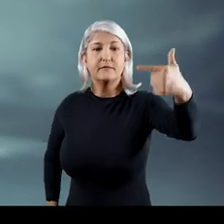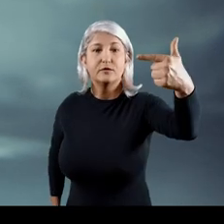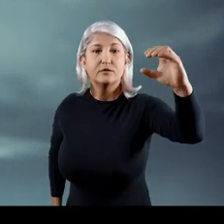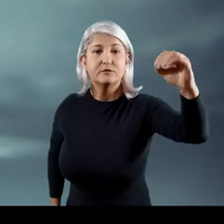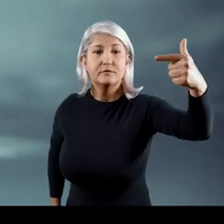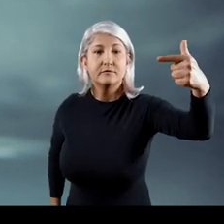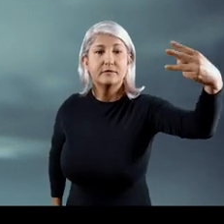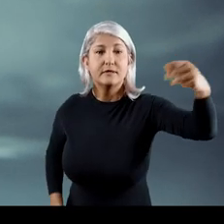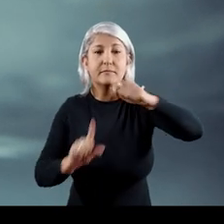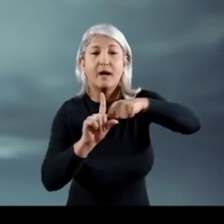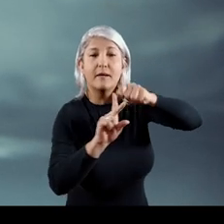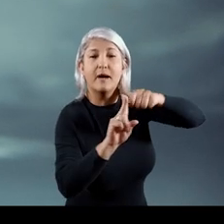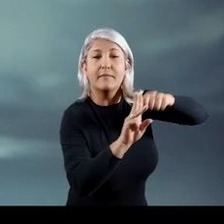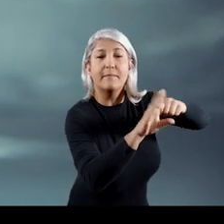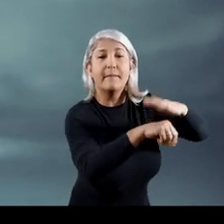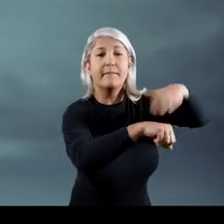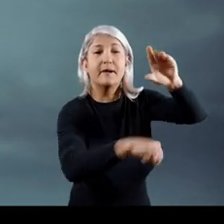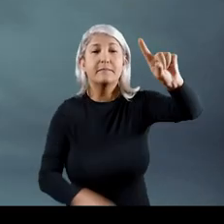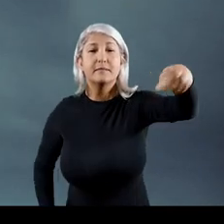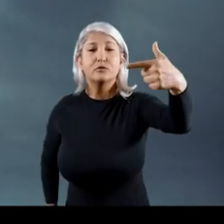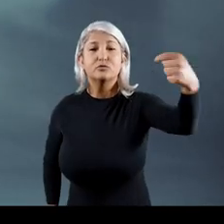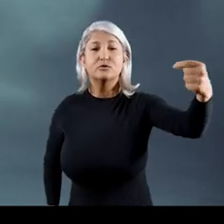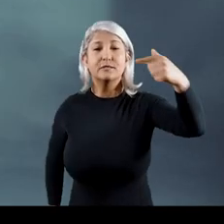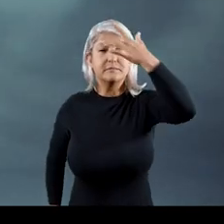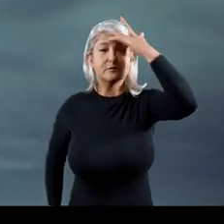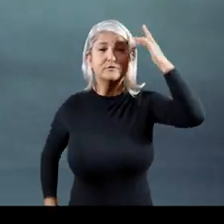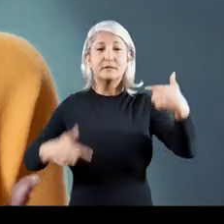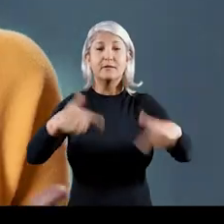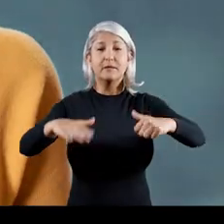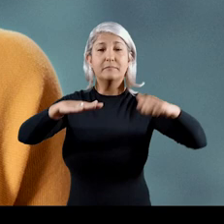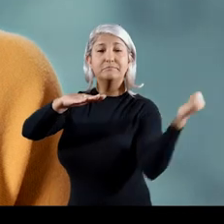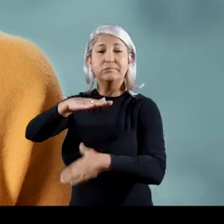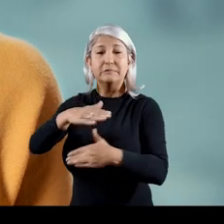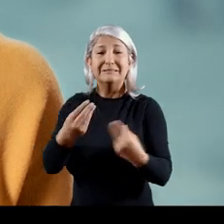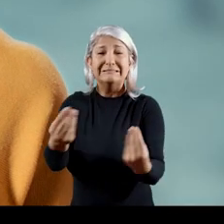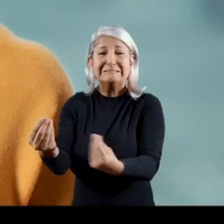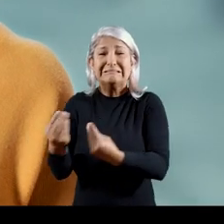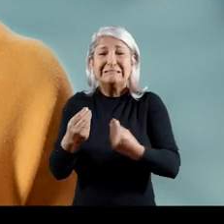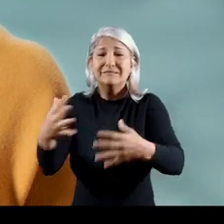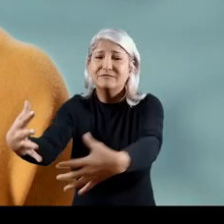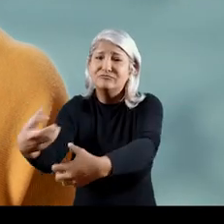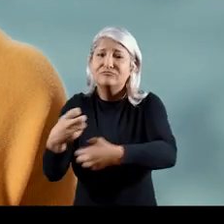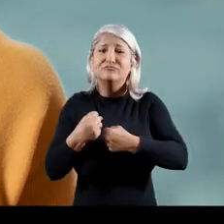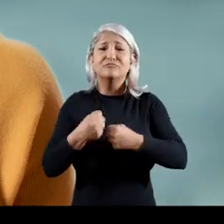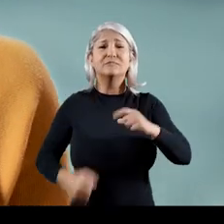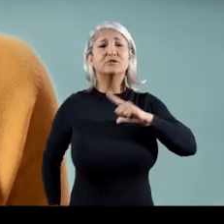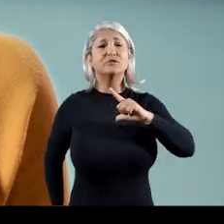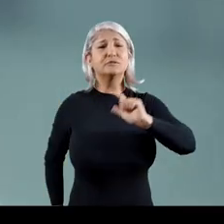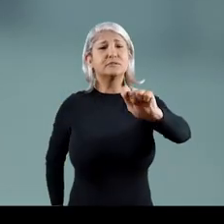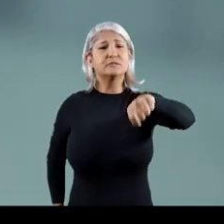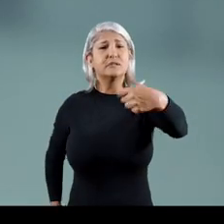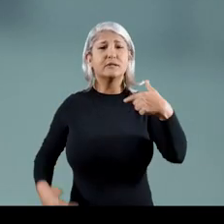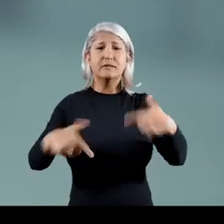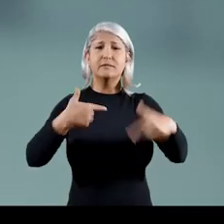Nos primeiros meses de 2023, mais de 1.200 trabalhadores foram resgatados de condições degradantes de